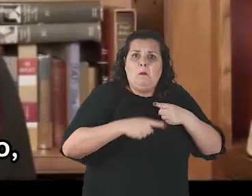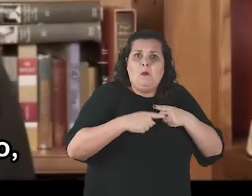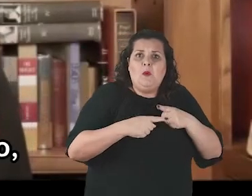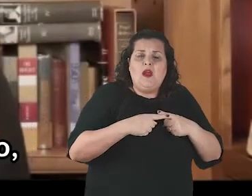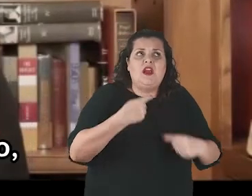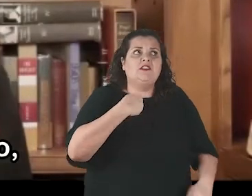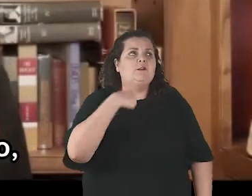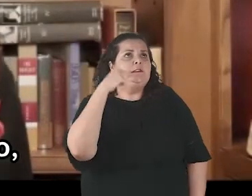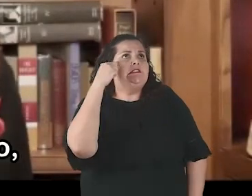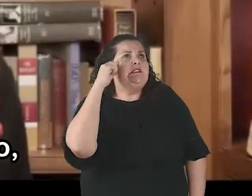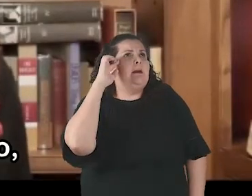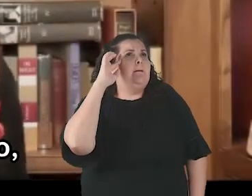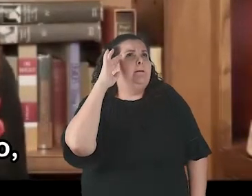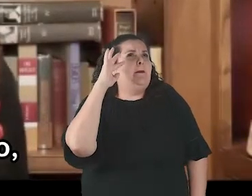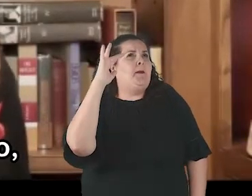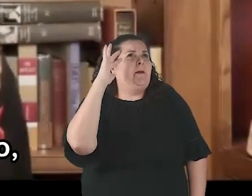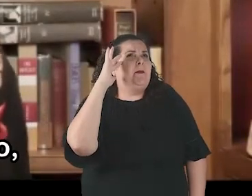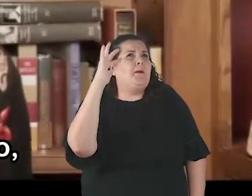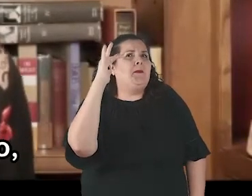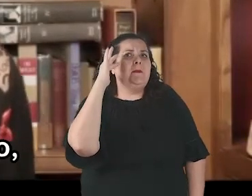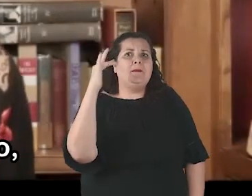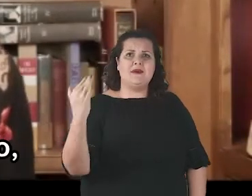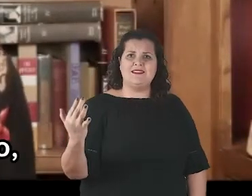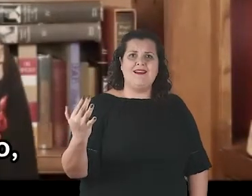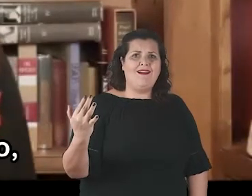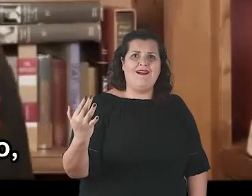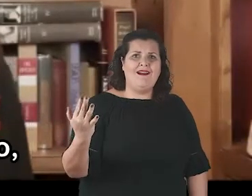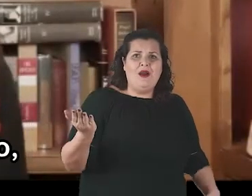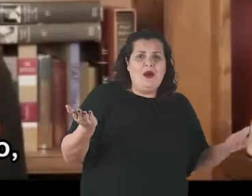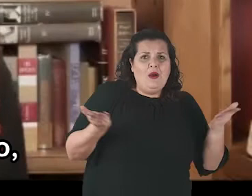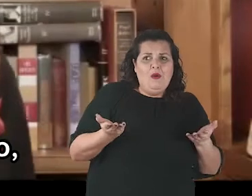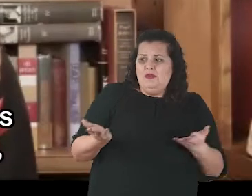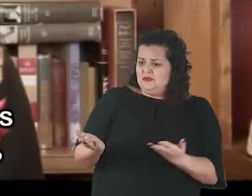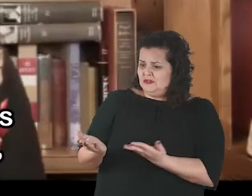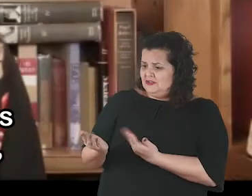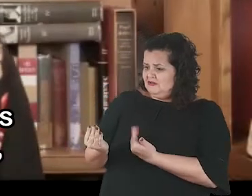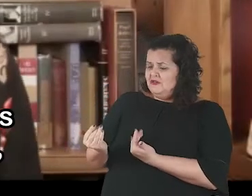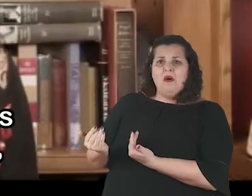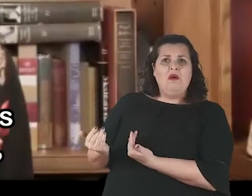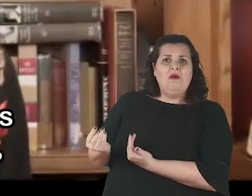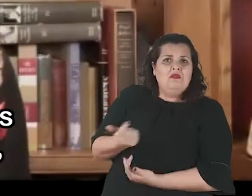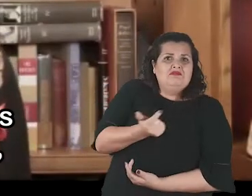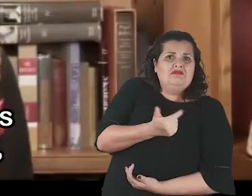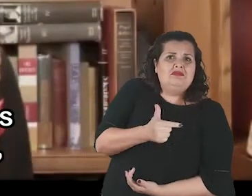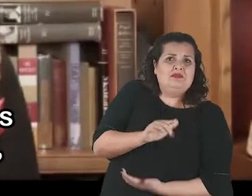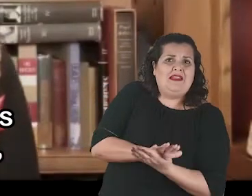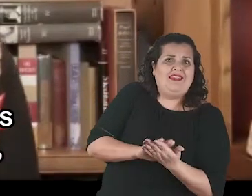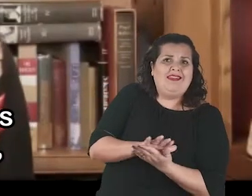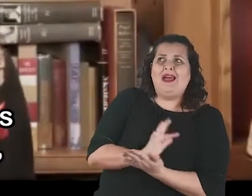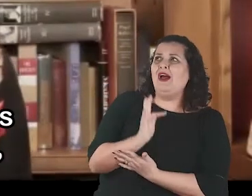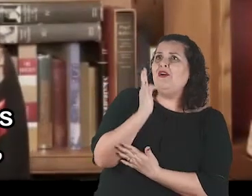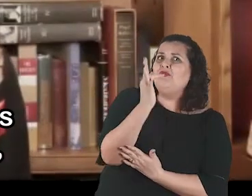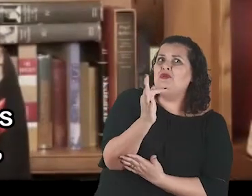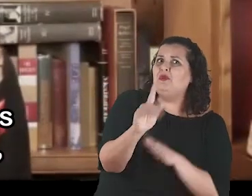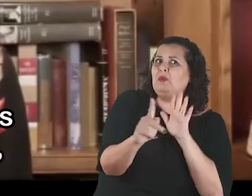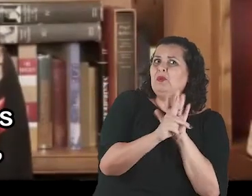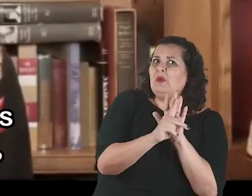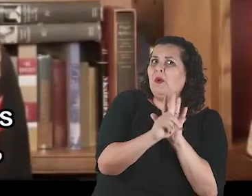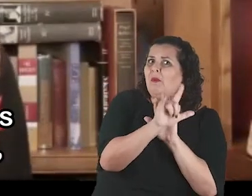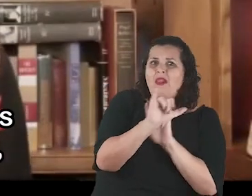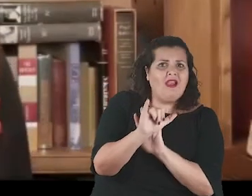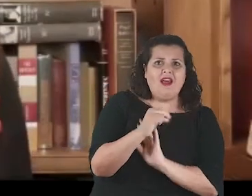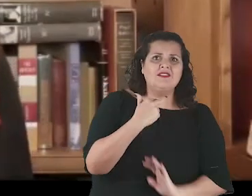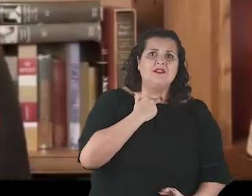que, hoje, praticamente todo o imaginário desse futuro, principalmente os